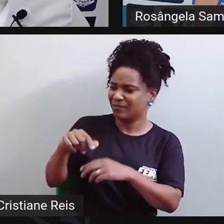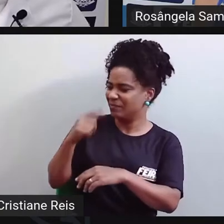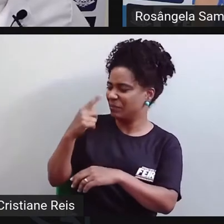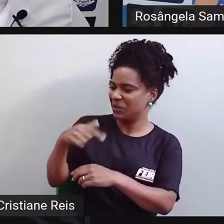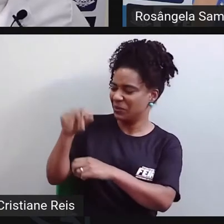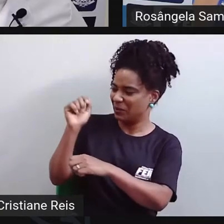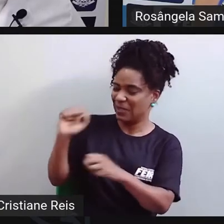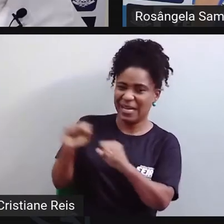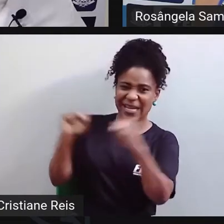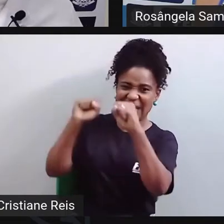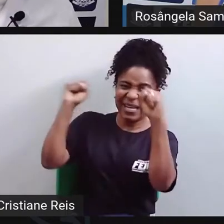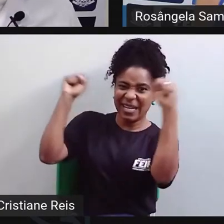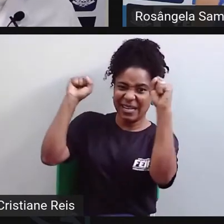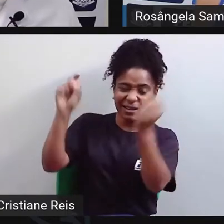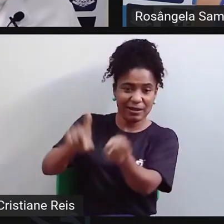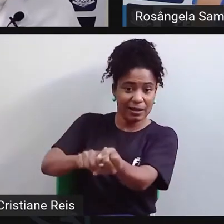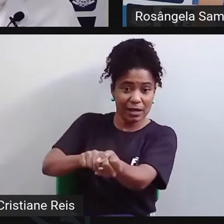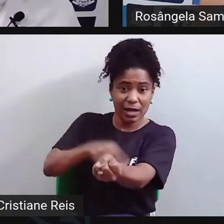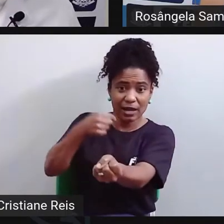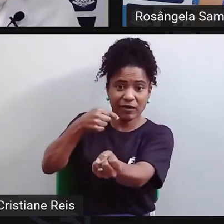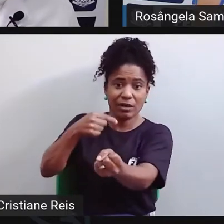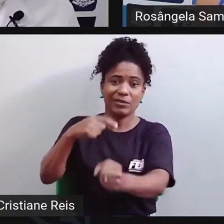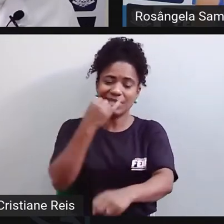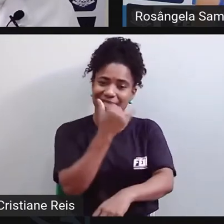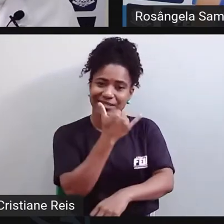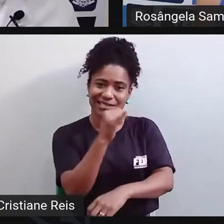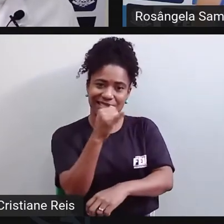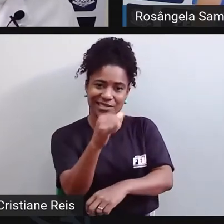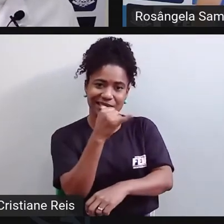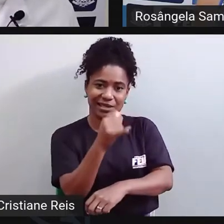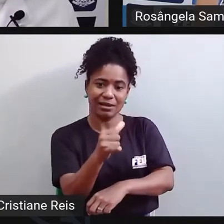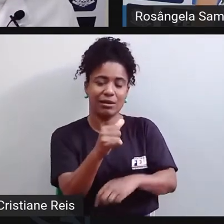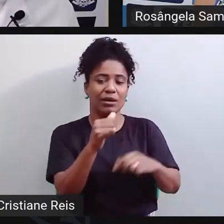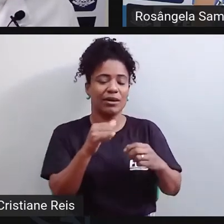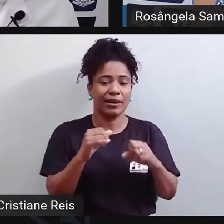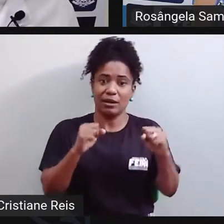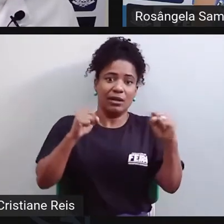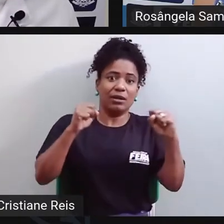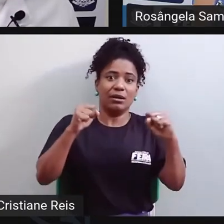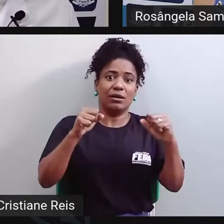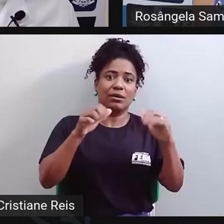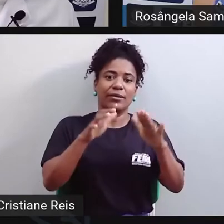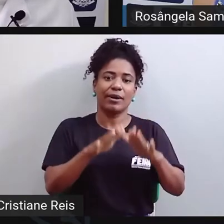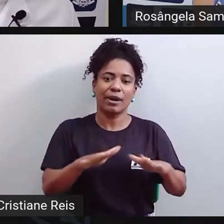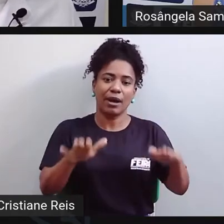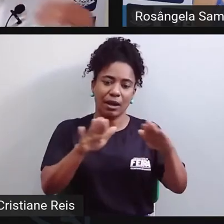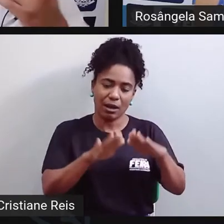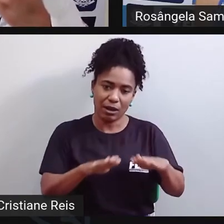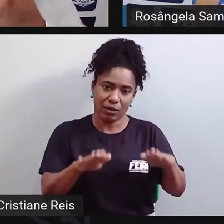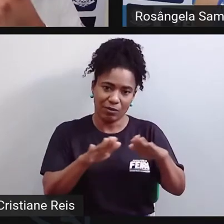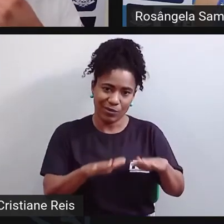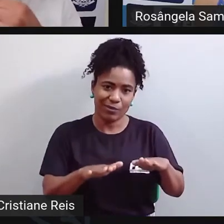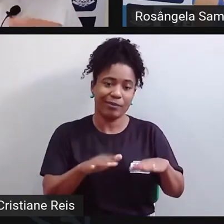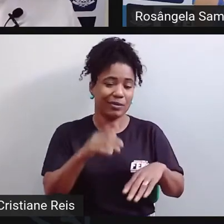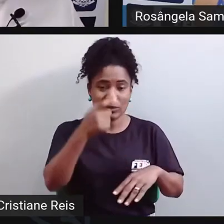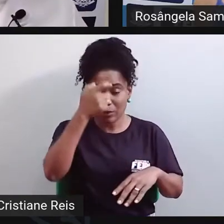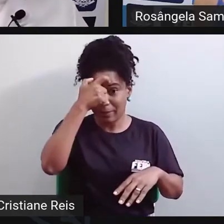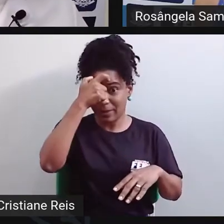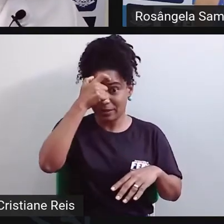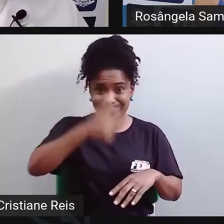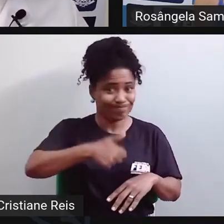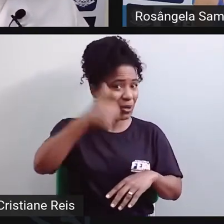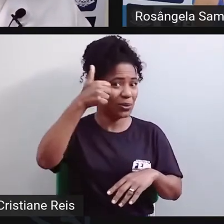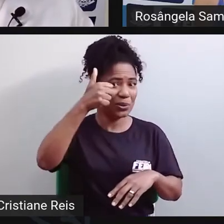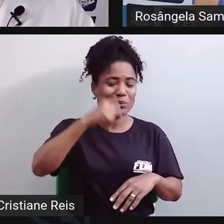eletrochoque. Então, eram condições bastante desfavoráveis e que não levavam à melhora daquele paciente.